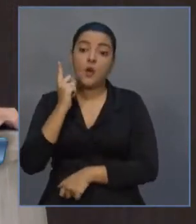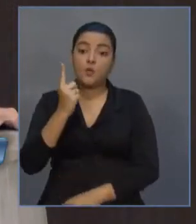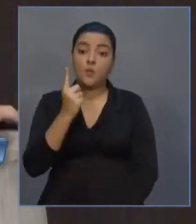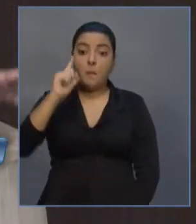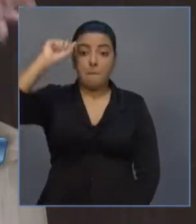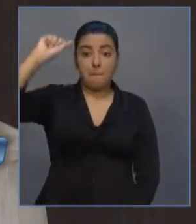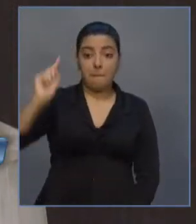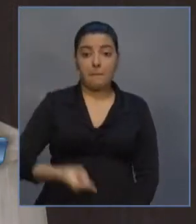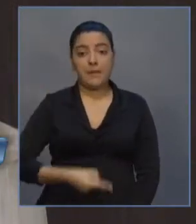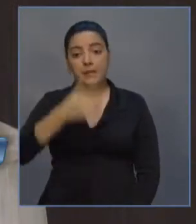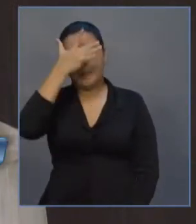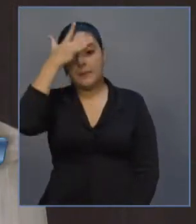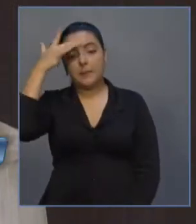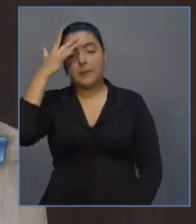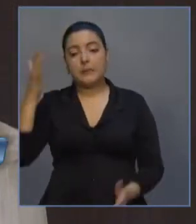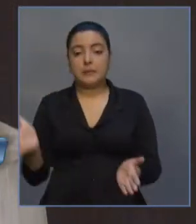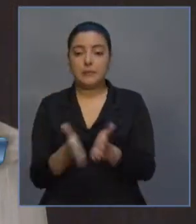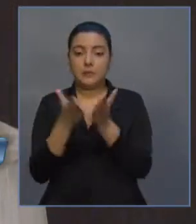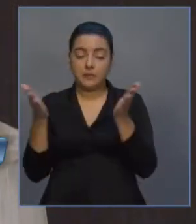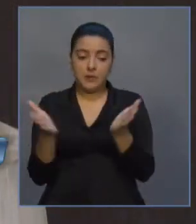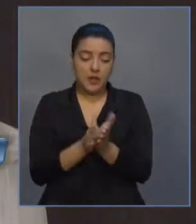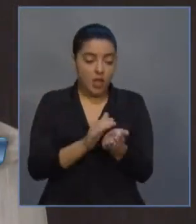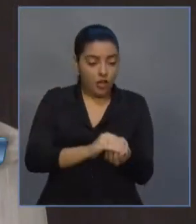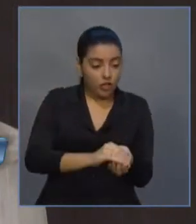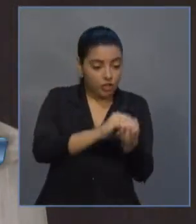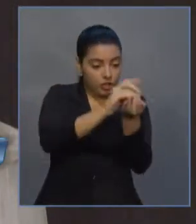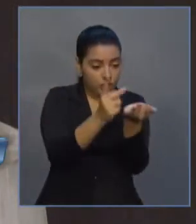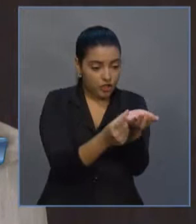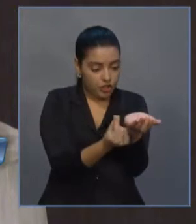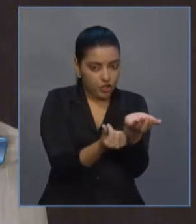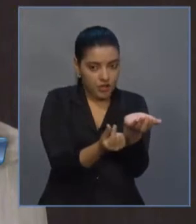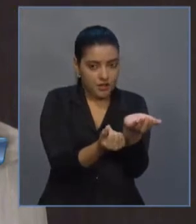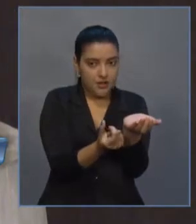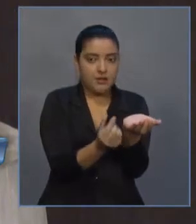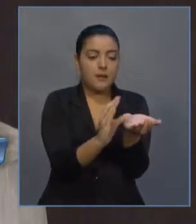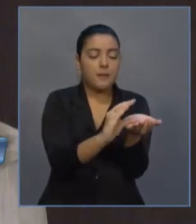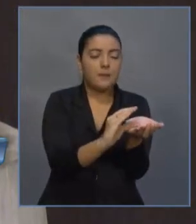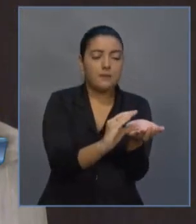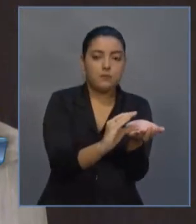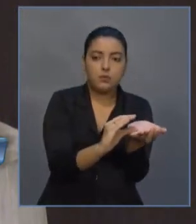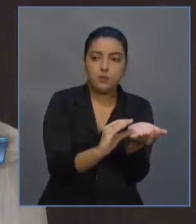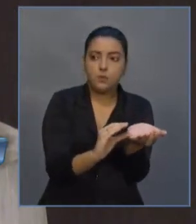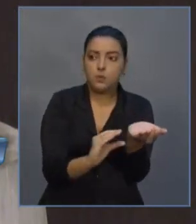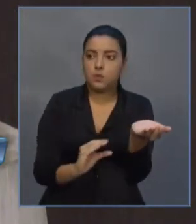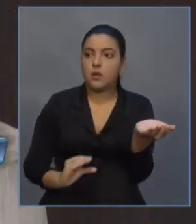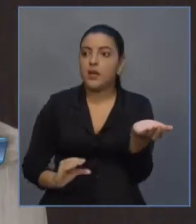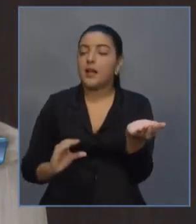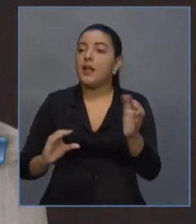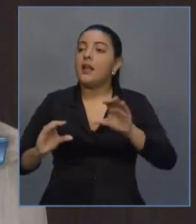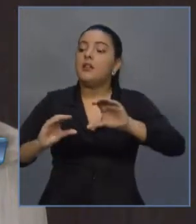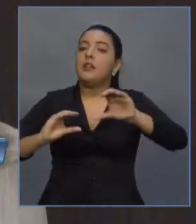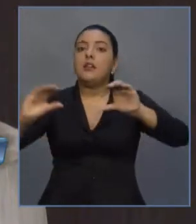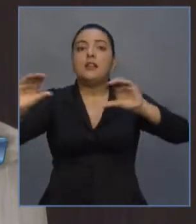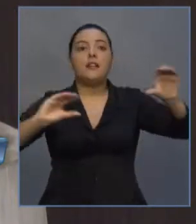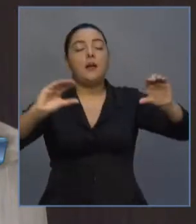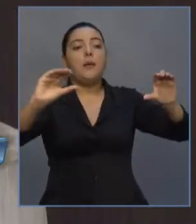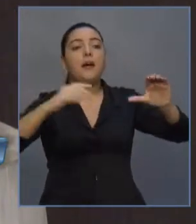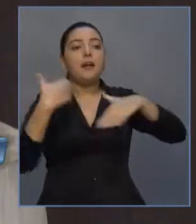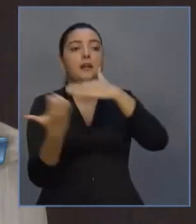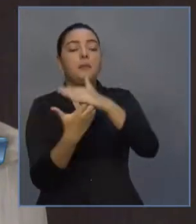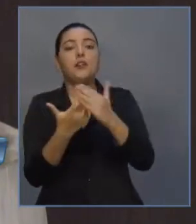miseráveis. Eu pego dinheiro do Tesouro Estadual, recolho esse dinheiro do Tesouro Estadual